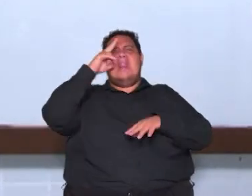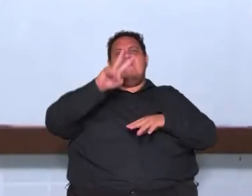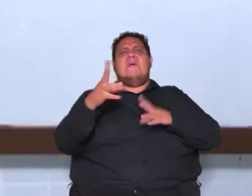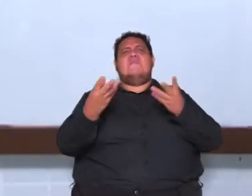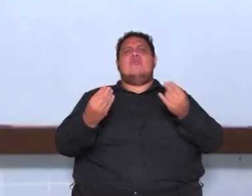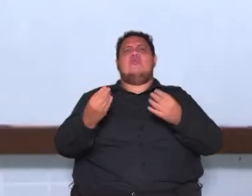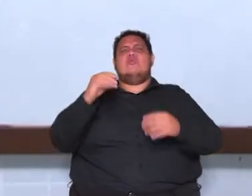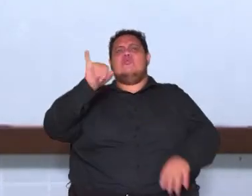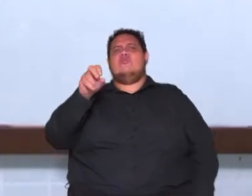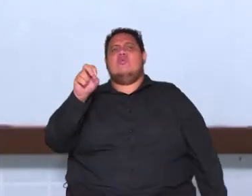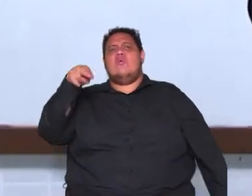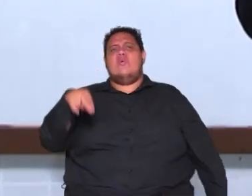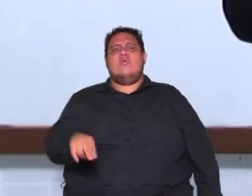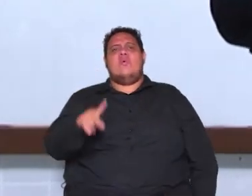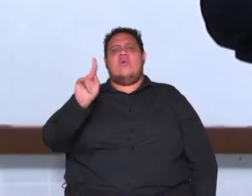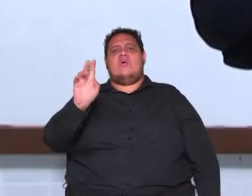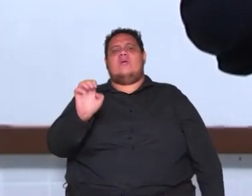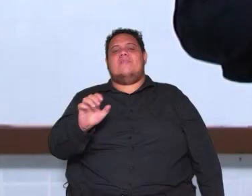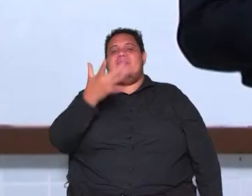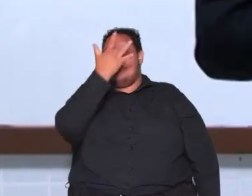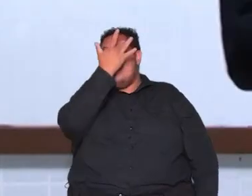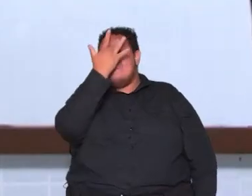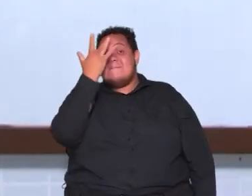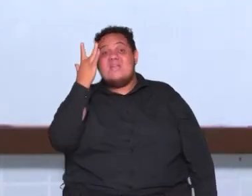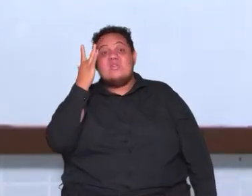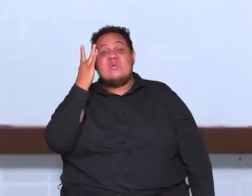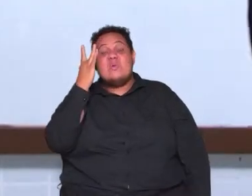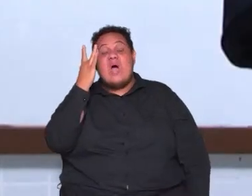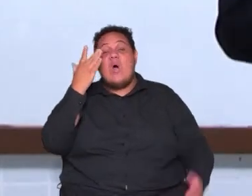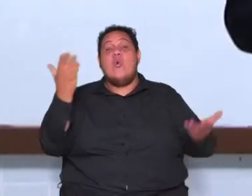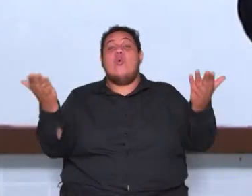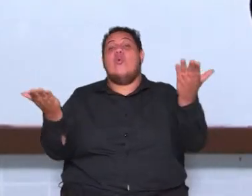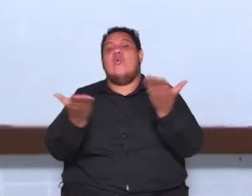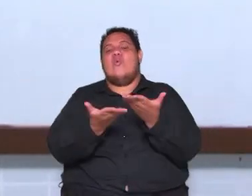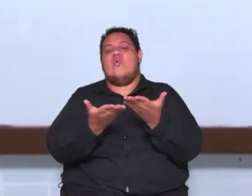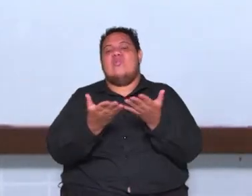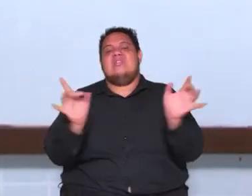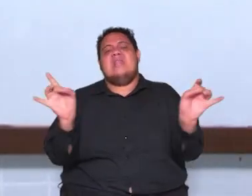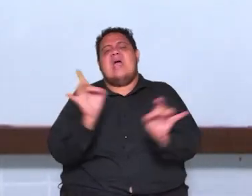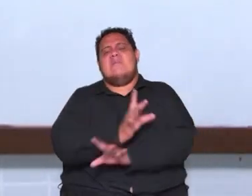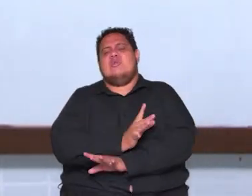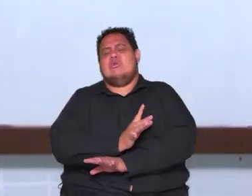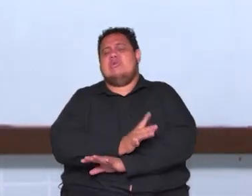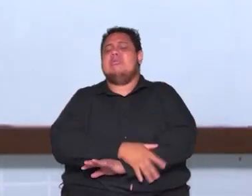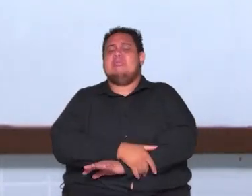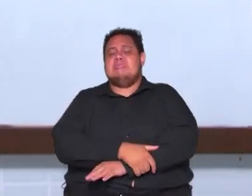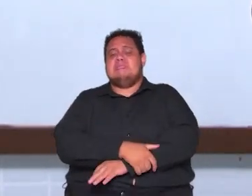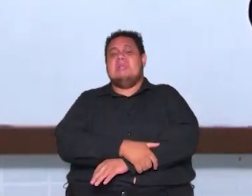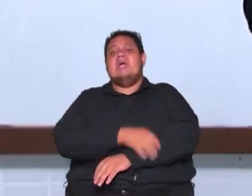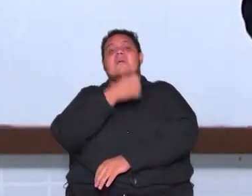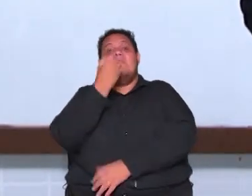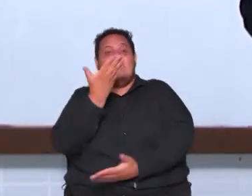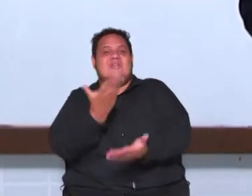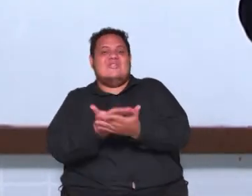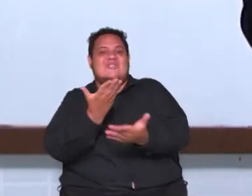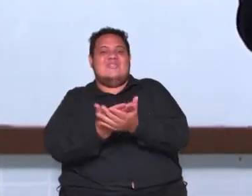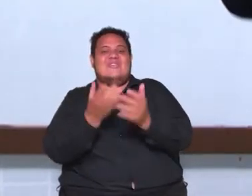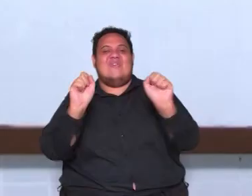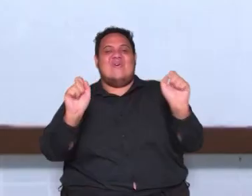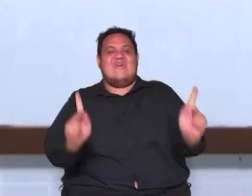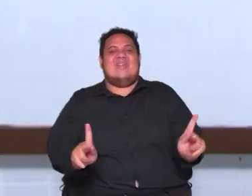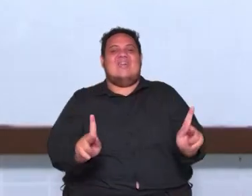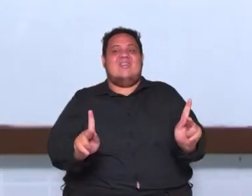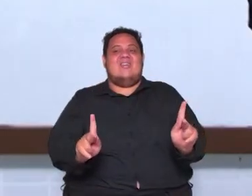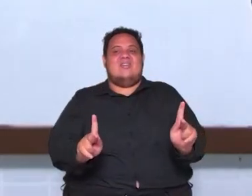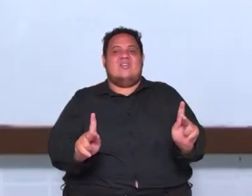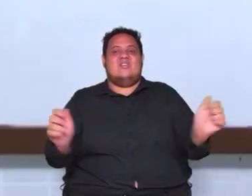ideias de João Logo tá bom pessoal ficamos por aqui hoje né bons estudos ok e